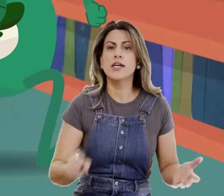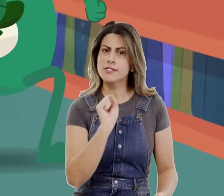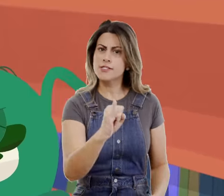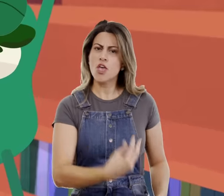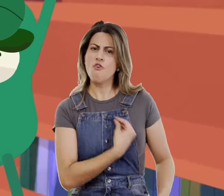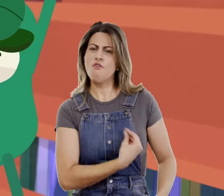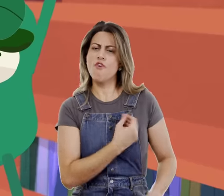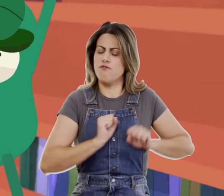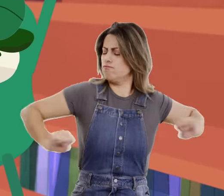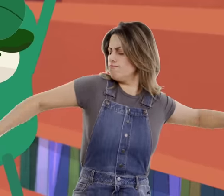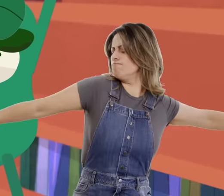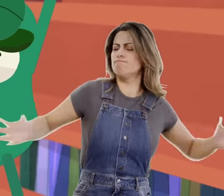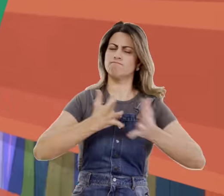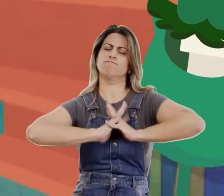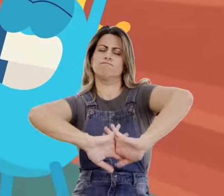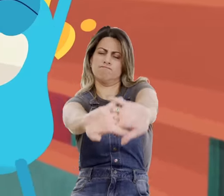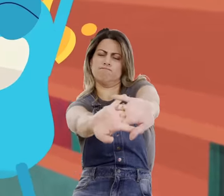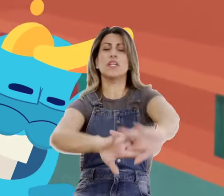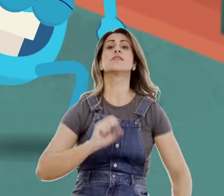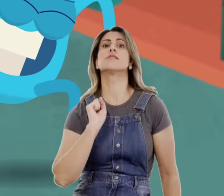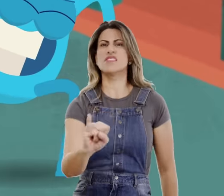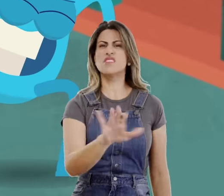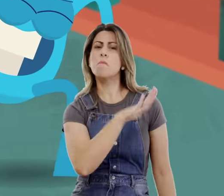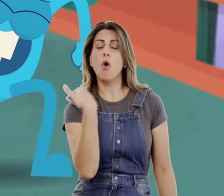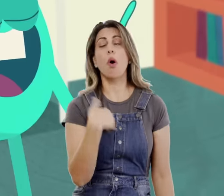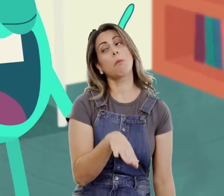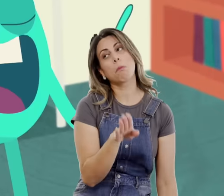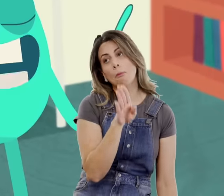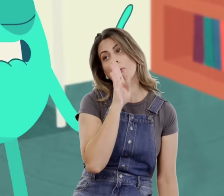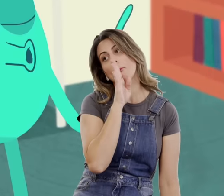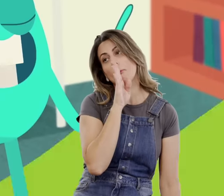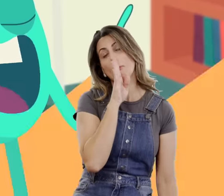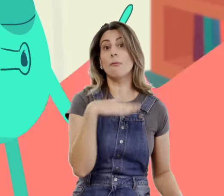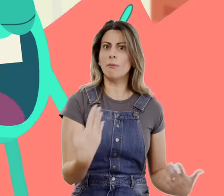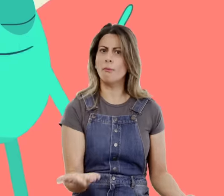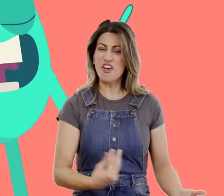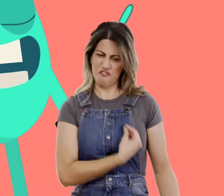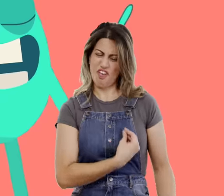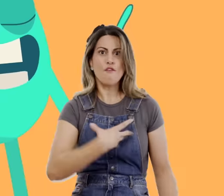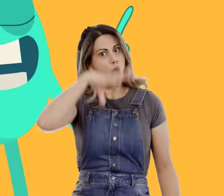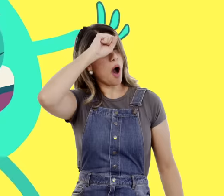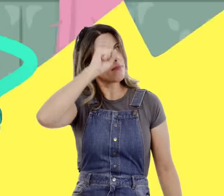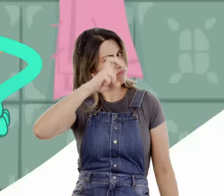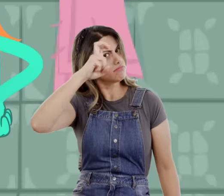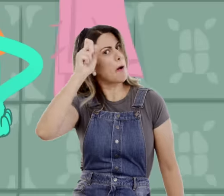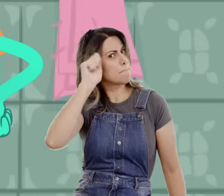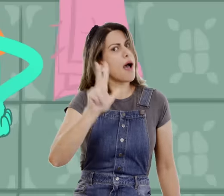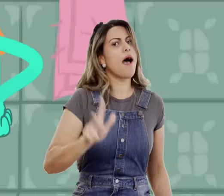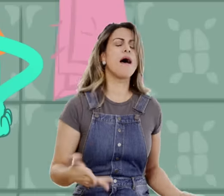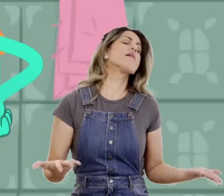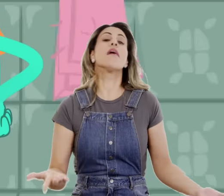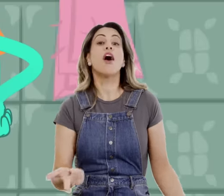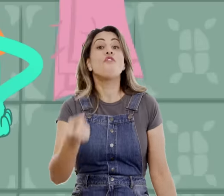vivo se esticar Quem tá morto se encolle Quem tá vivo não dá mole Agora